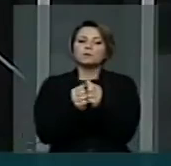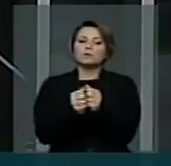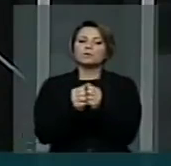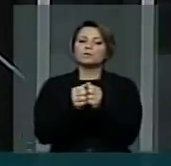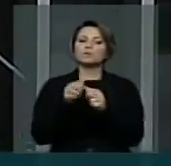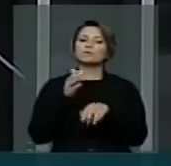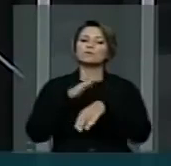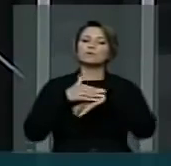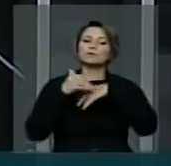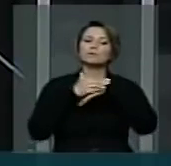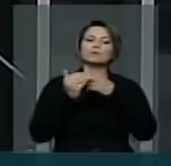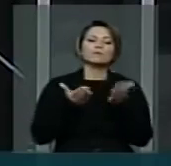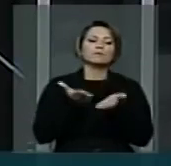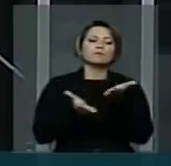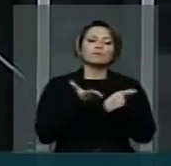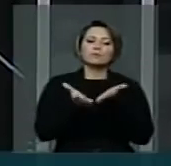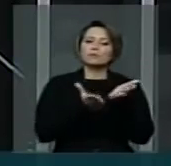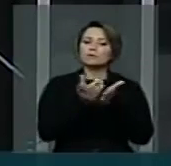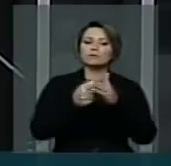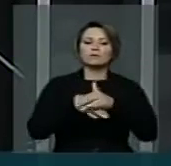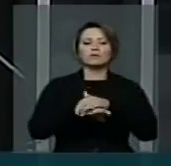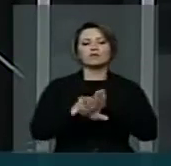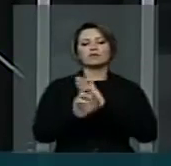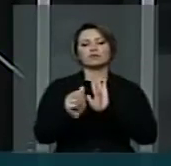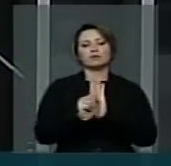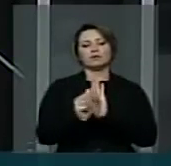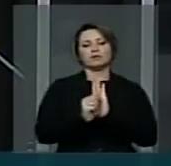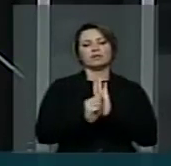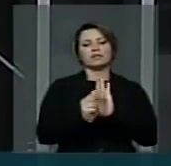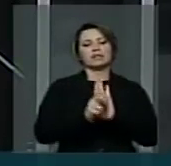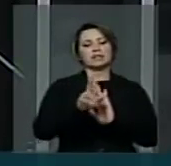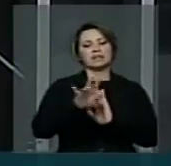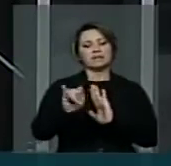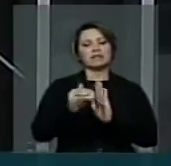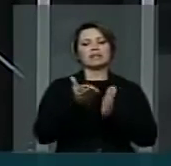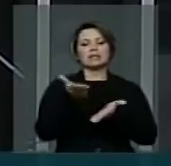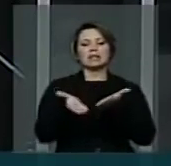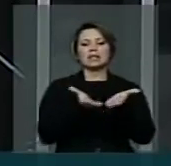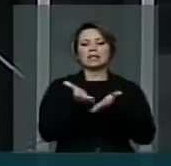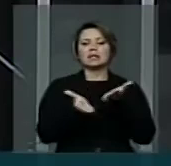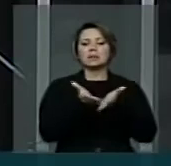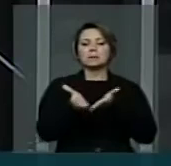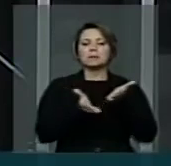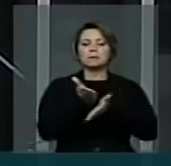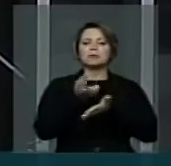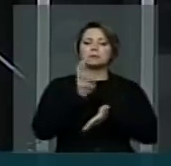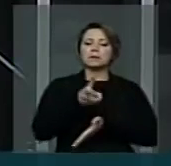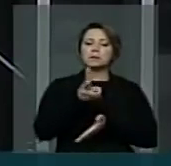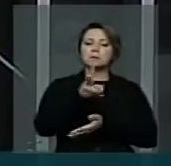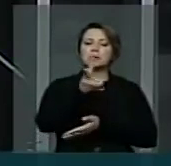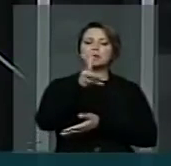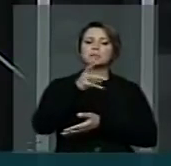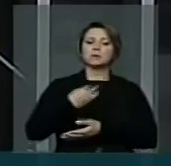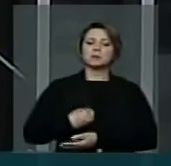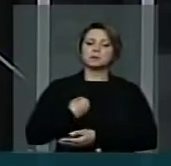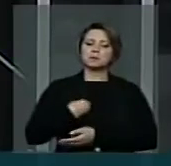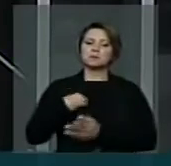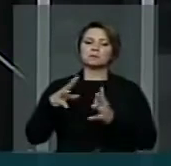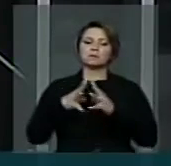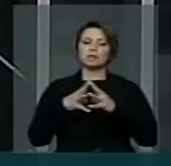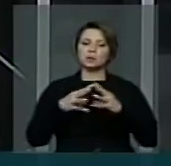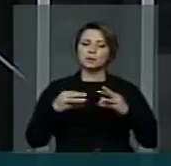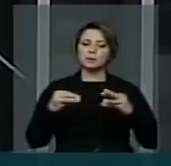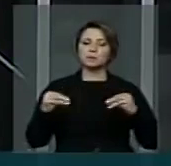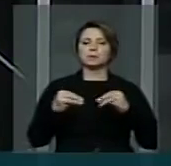proporcionam aos dependentes químicos as condições necessárias para a sua recuperação. É